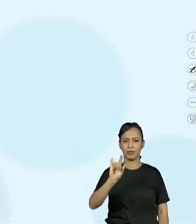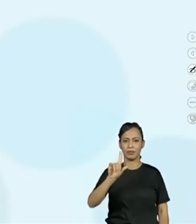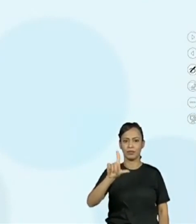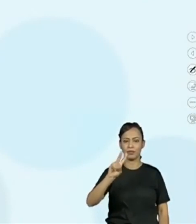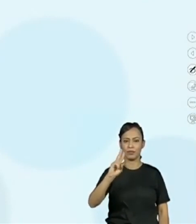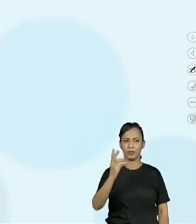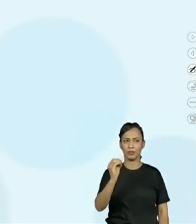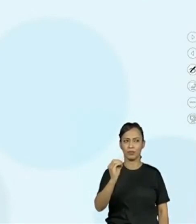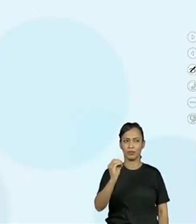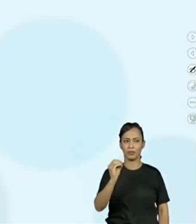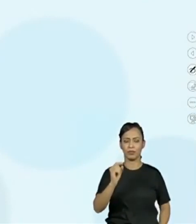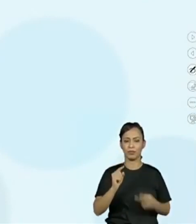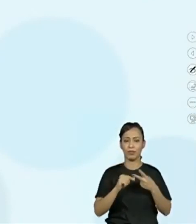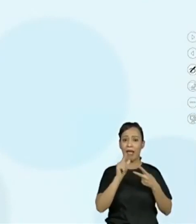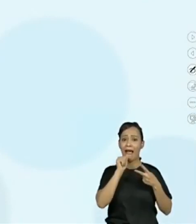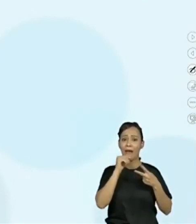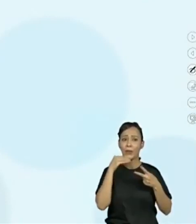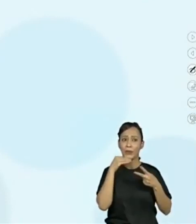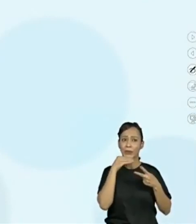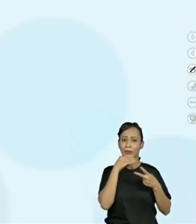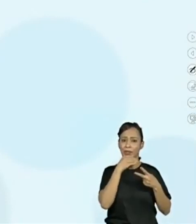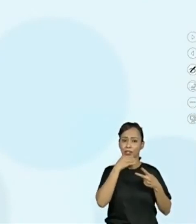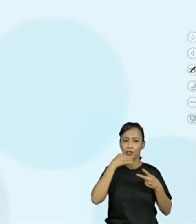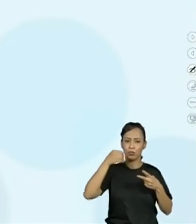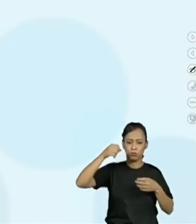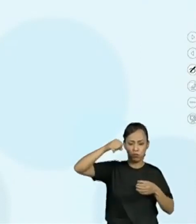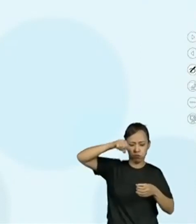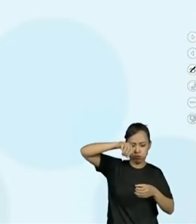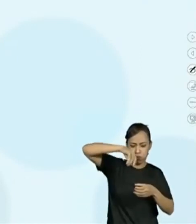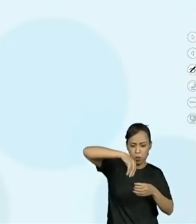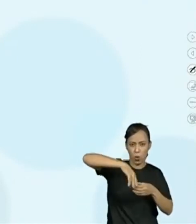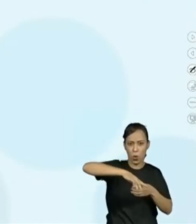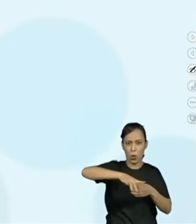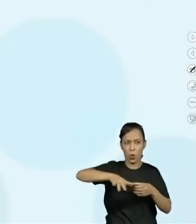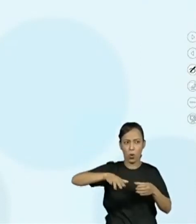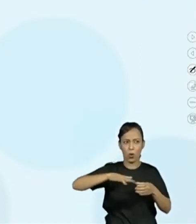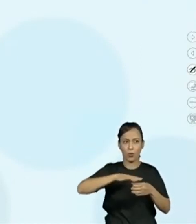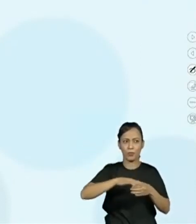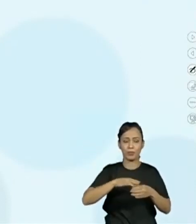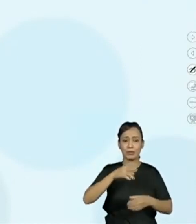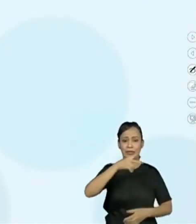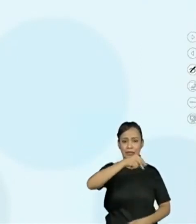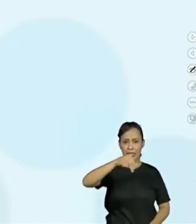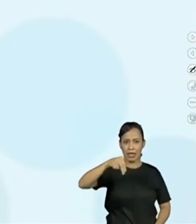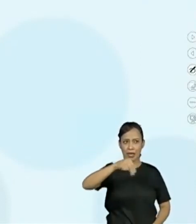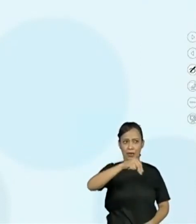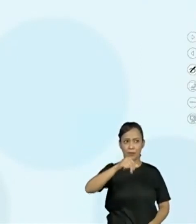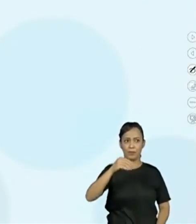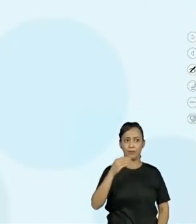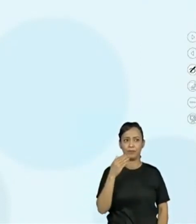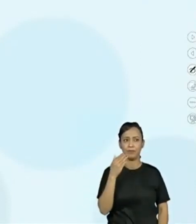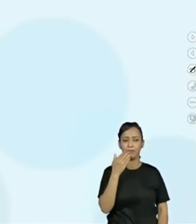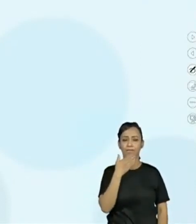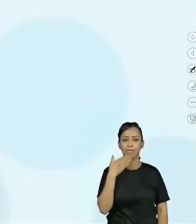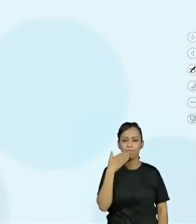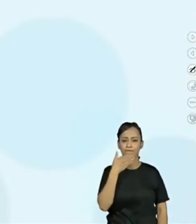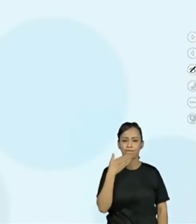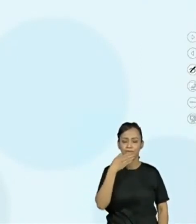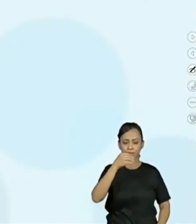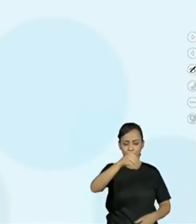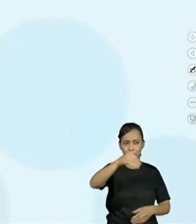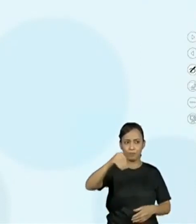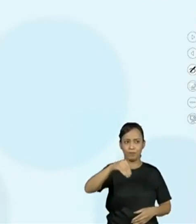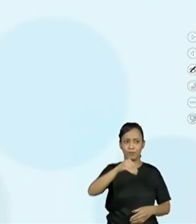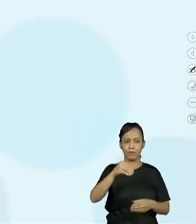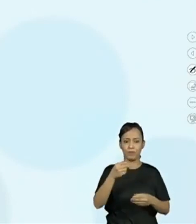para escaldar. Uma pitada de açúcar. Sal a gosto. Dois